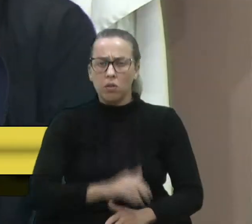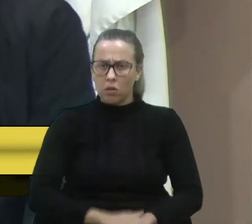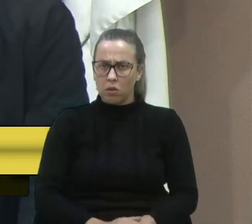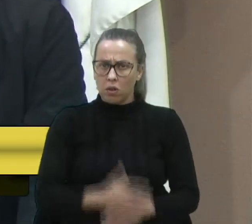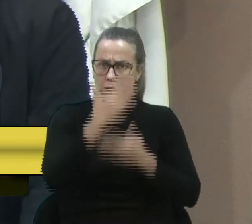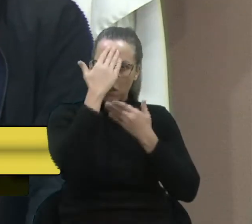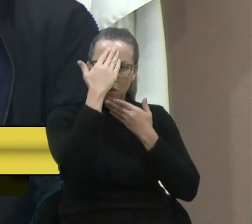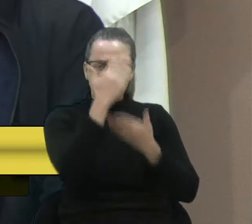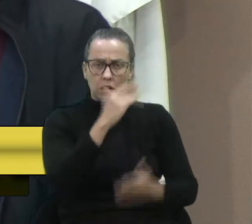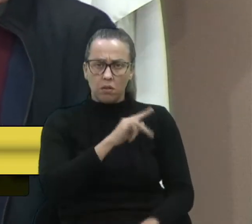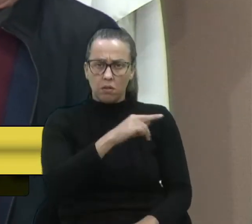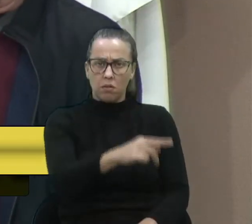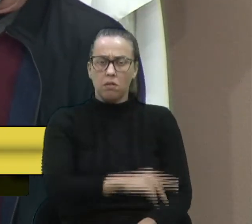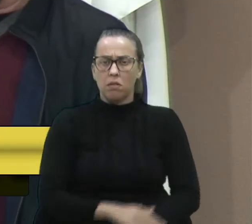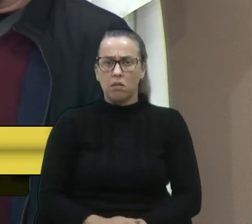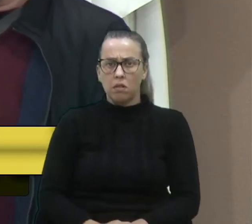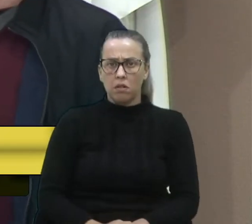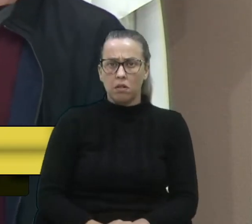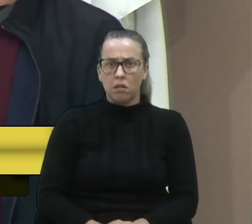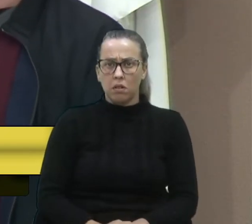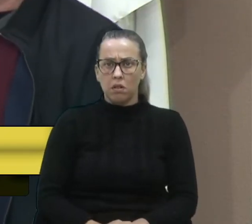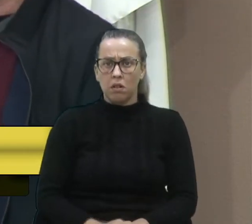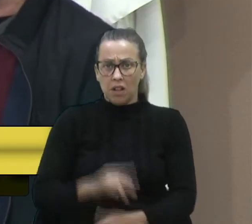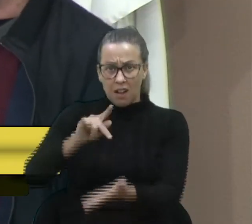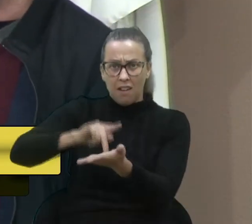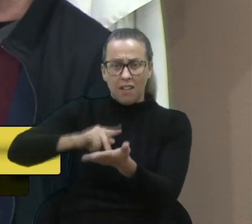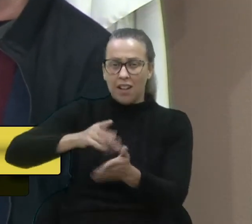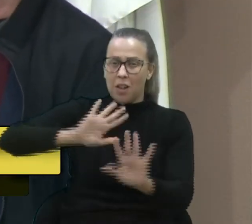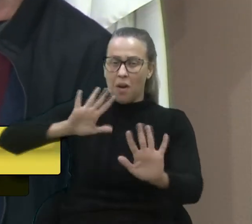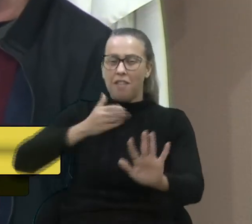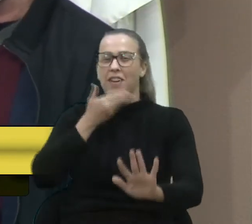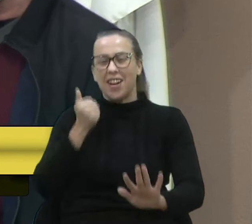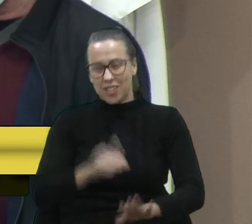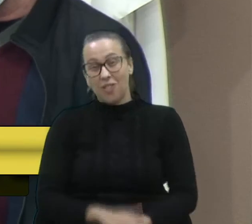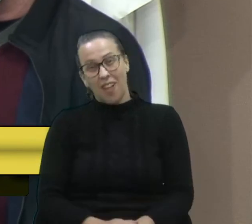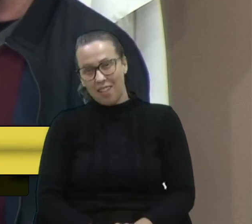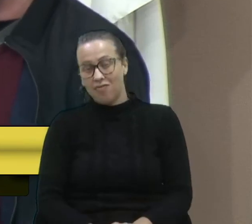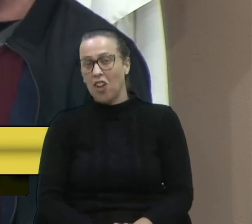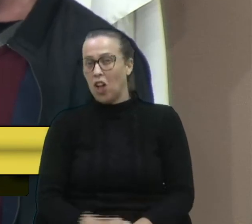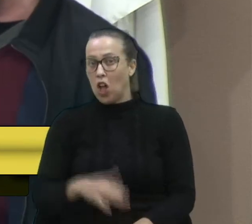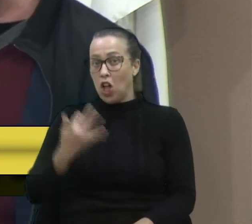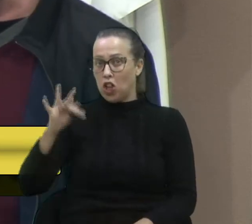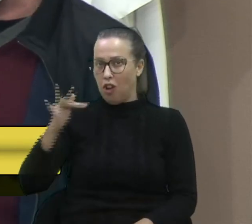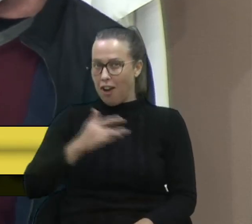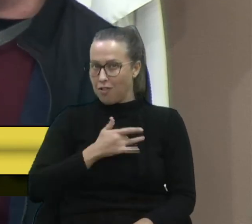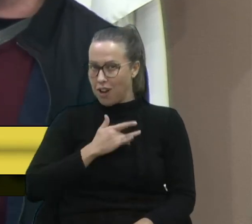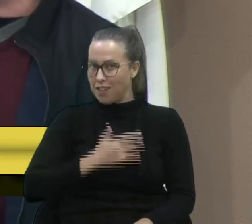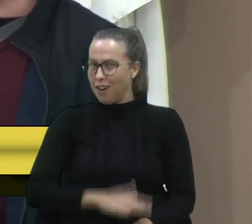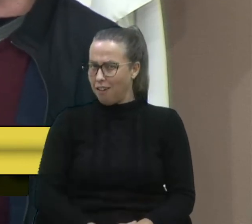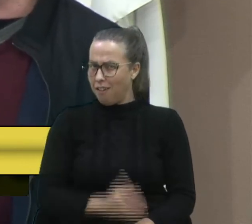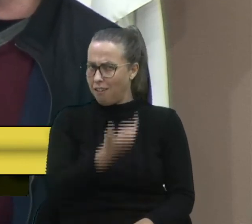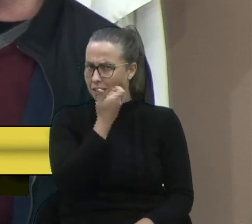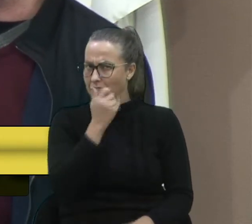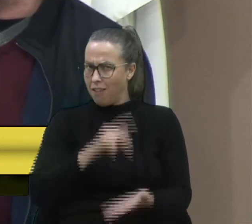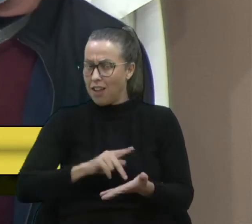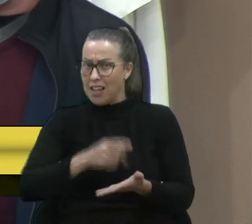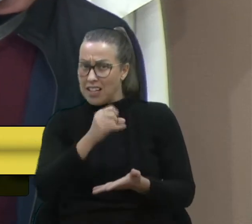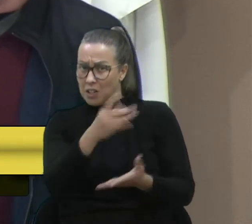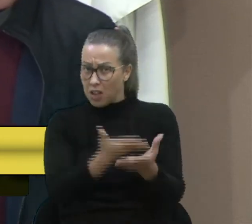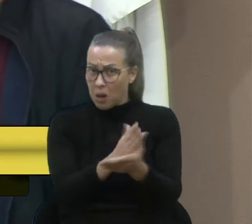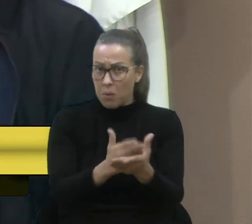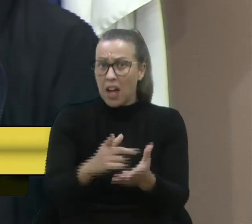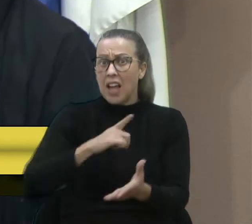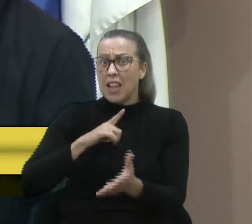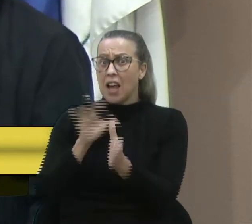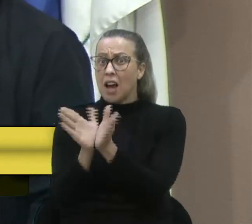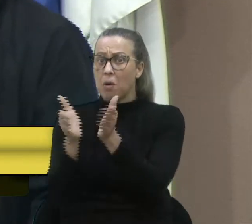Obrigado, presidente. A gente sabe, né, que ouvir a verdade não é fácil, né, vereador Fontidel? Dói no coração, né? Se a senhora se sentir incomodada, existe a